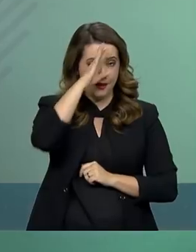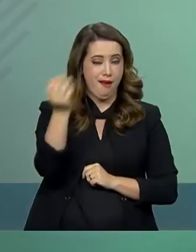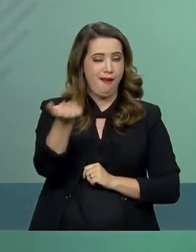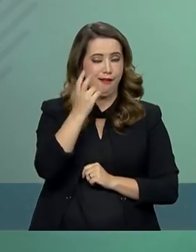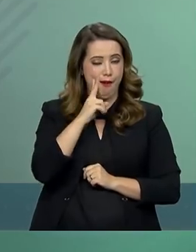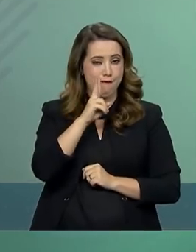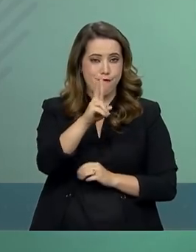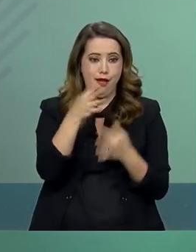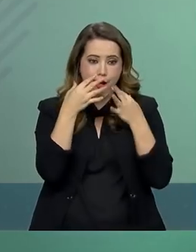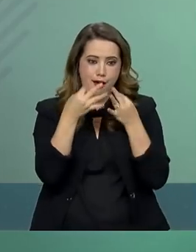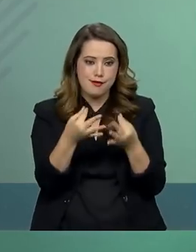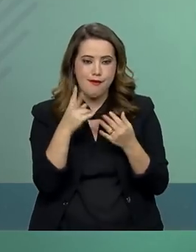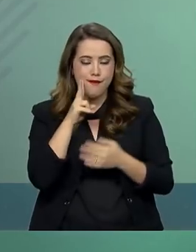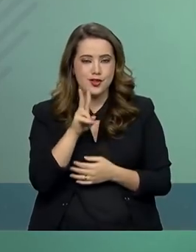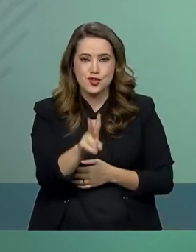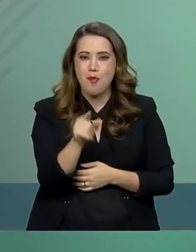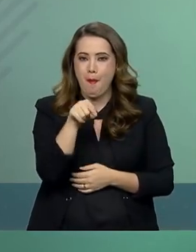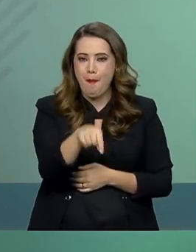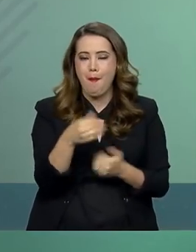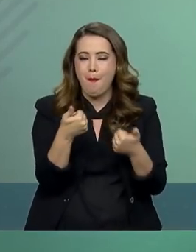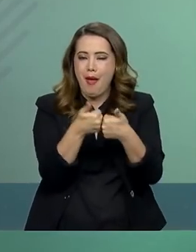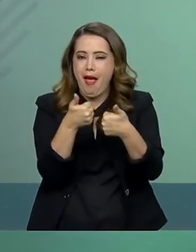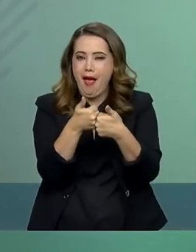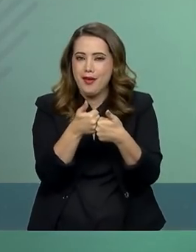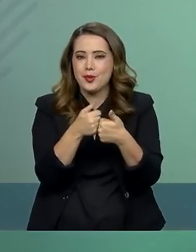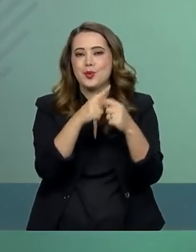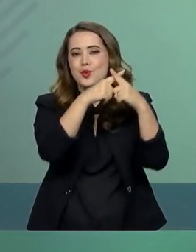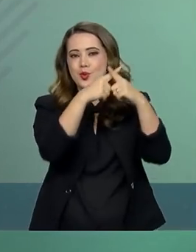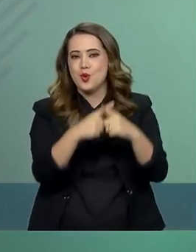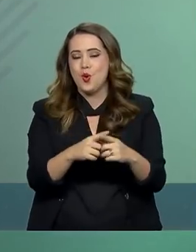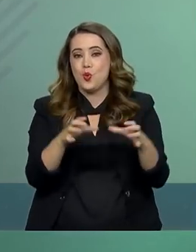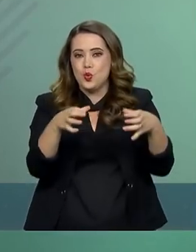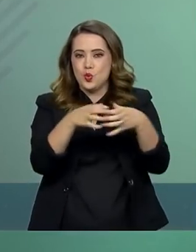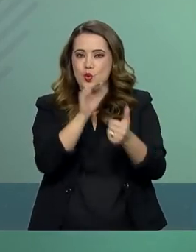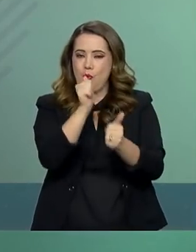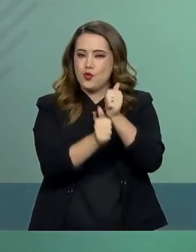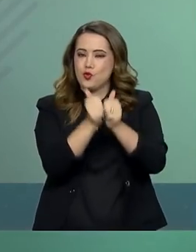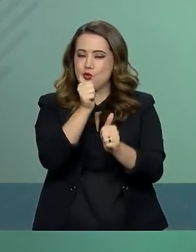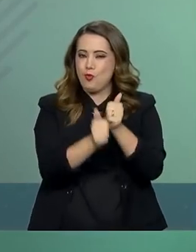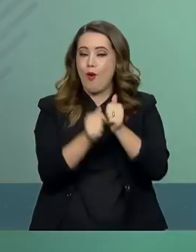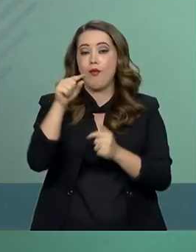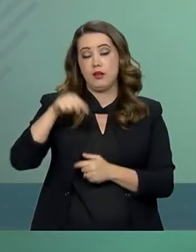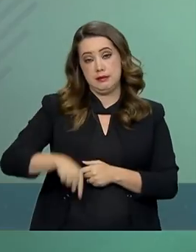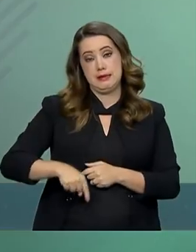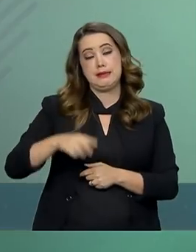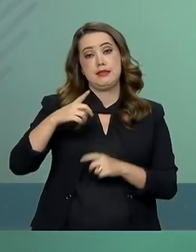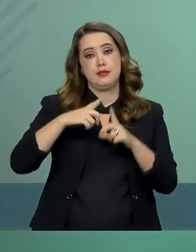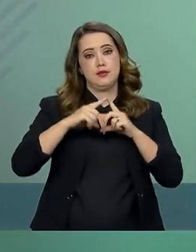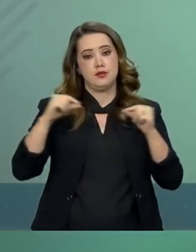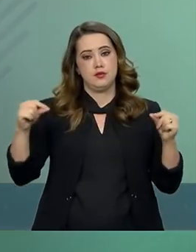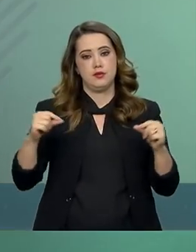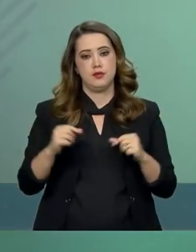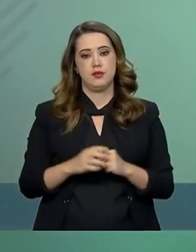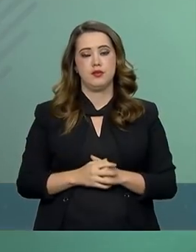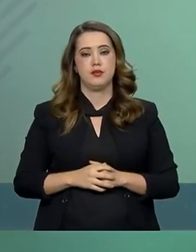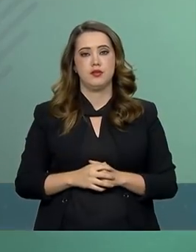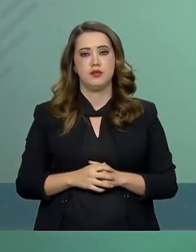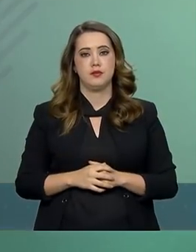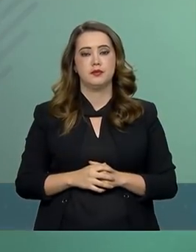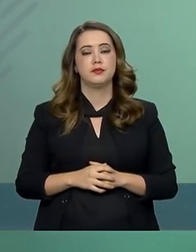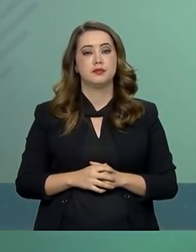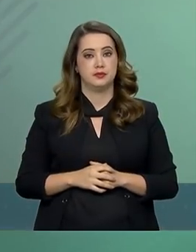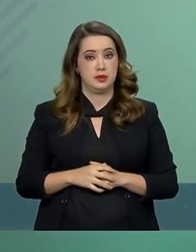assistir em loco o jogo da nossa seleção que ocorrerá, como vocês sabem, aqui no estado do Manuel